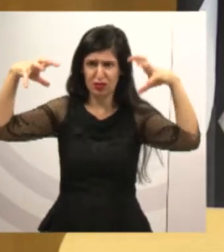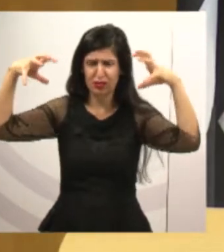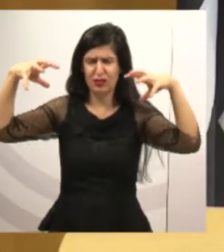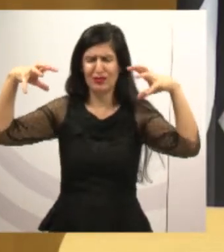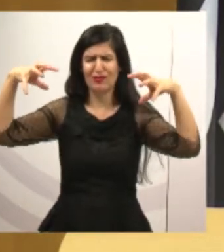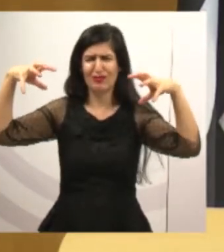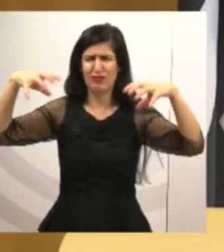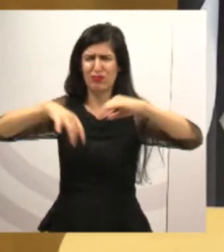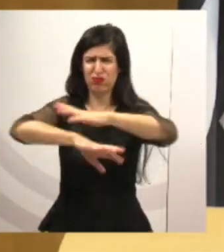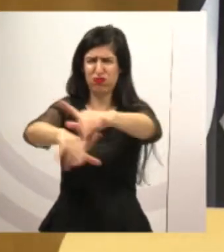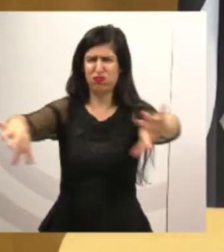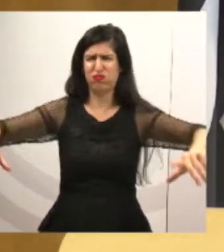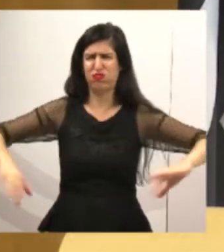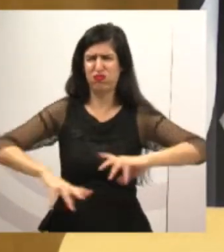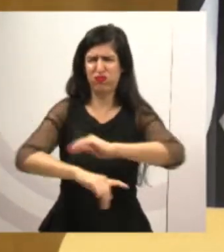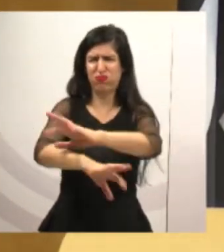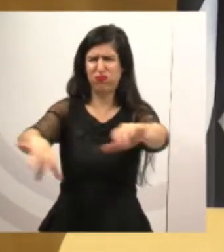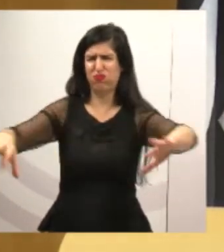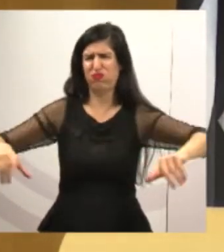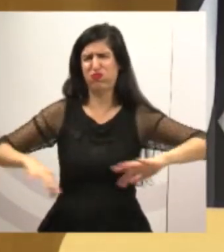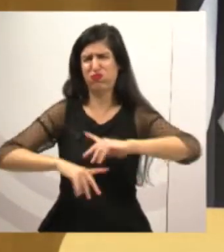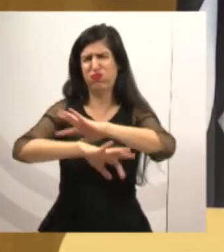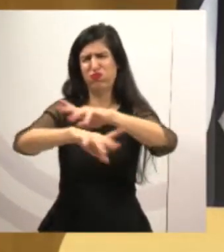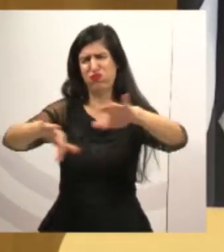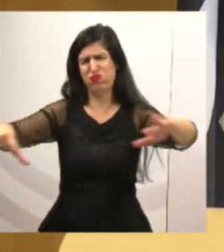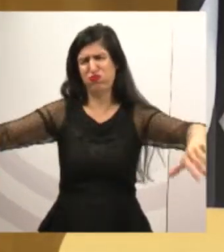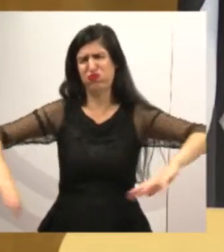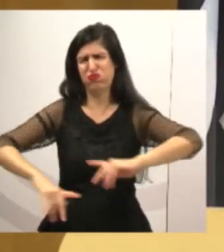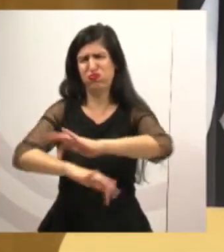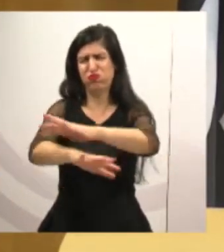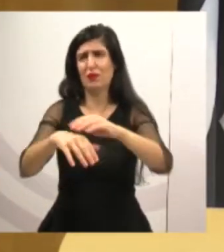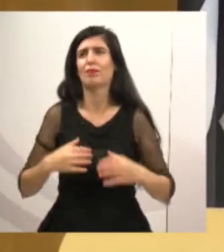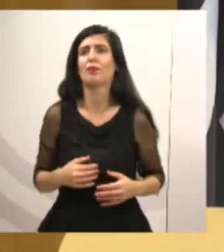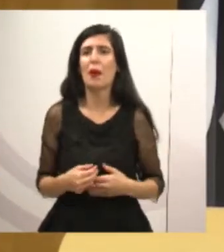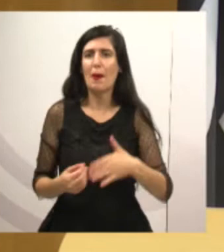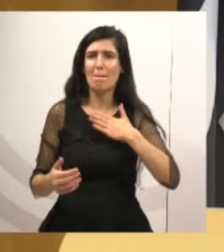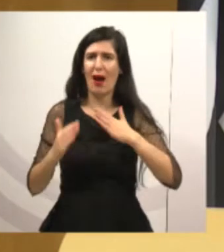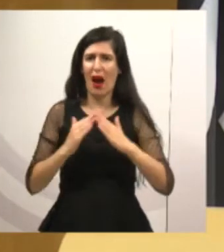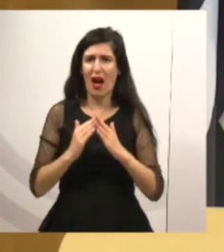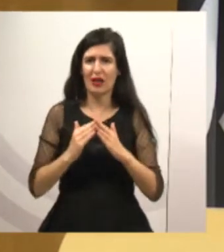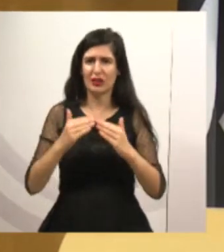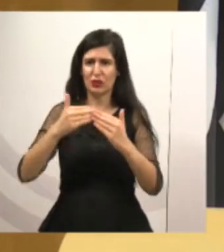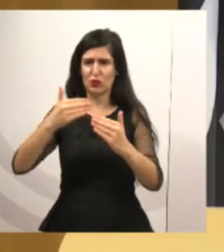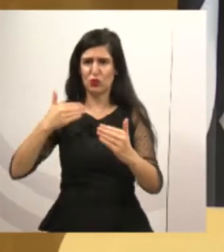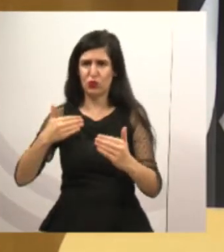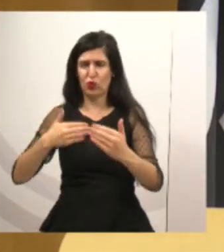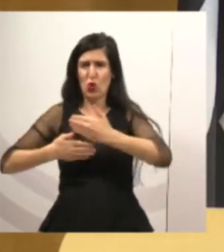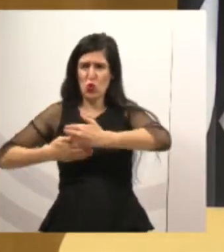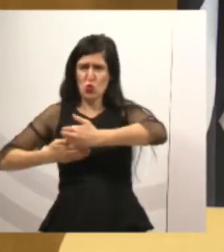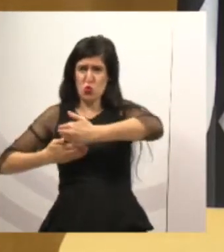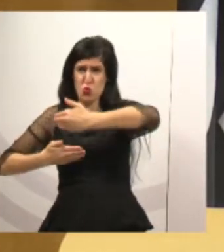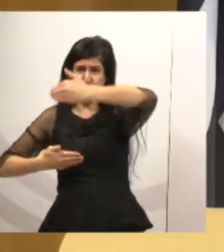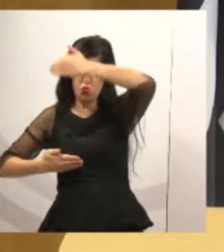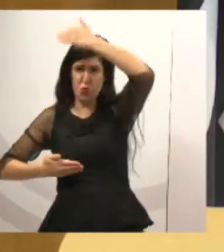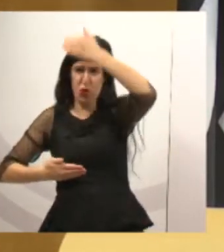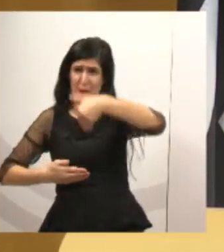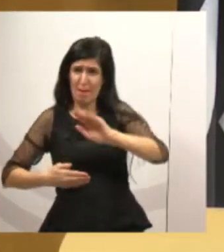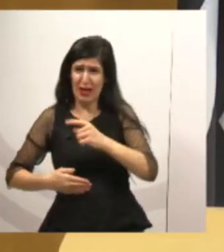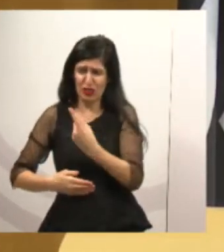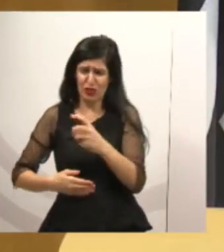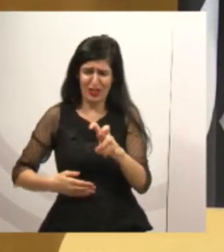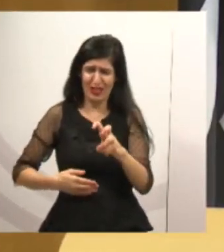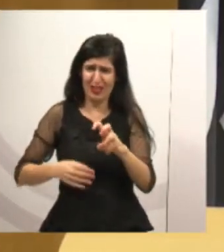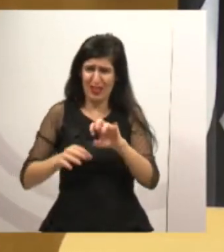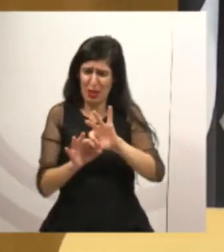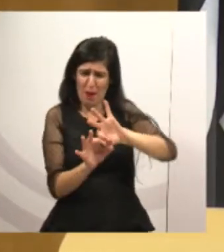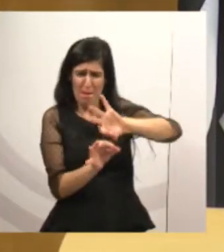Na nossa cidade, no centro da cidade tivemos problema. No fundo da minha casa tive problema, caiu um muro lá com mais de 15 metros, quase que derrubou o meu barraco.